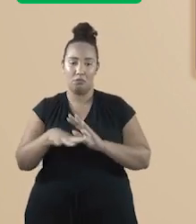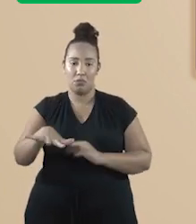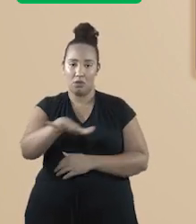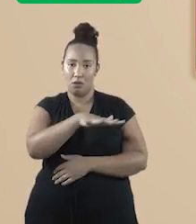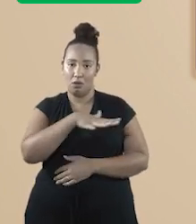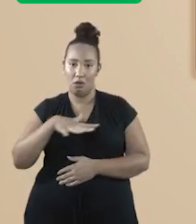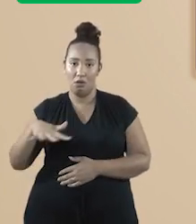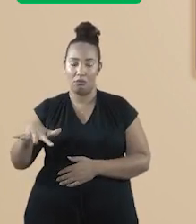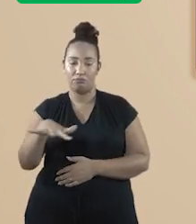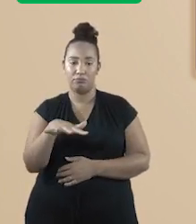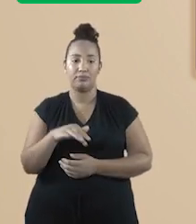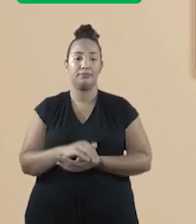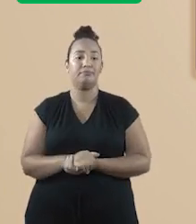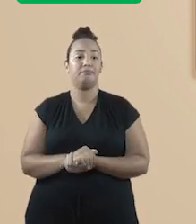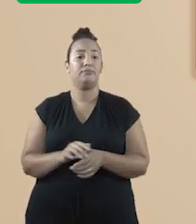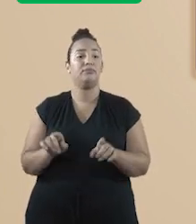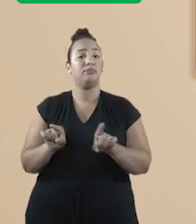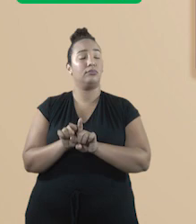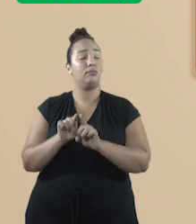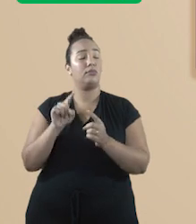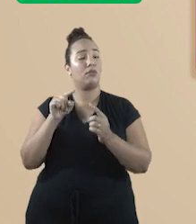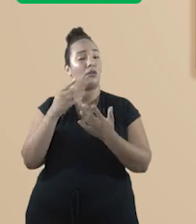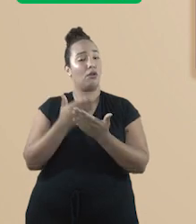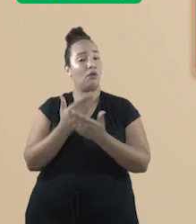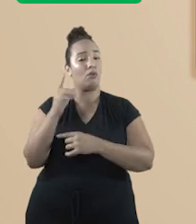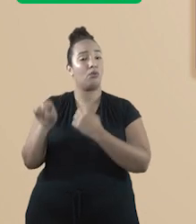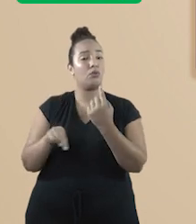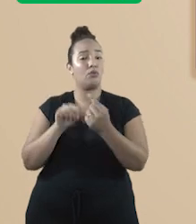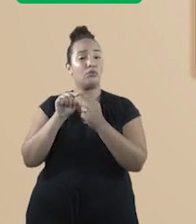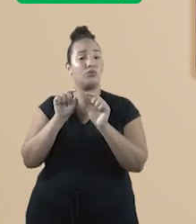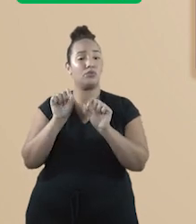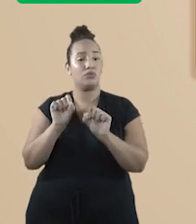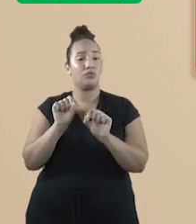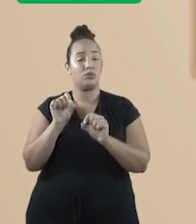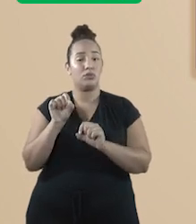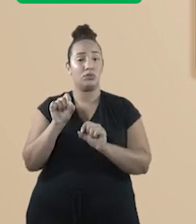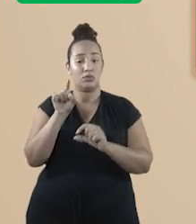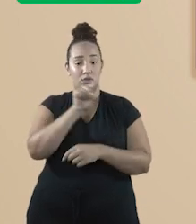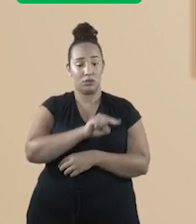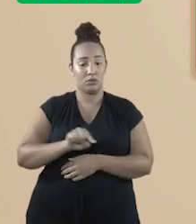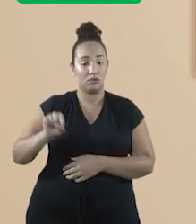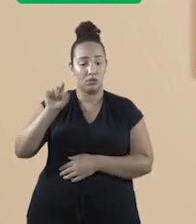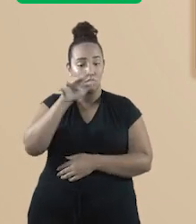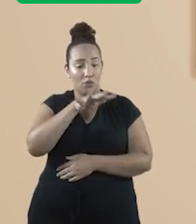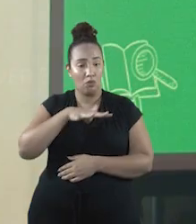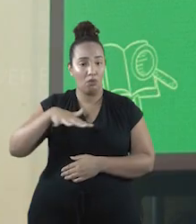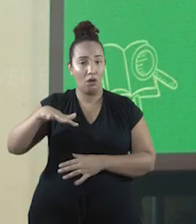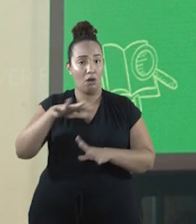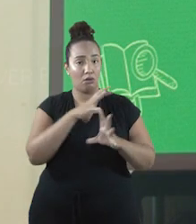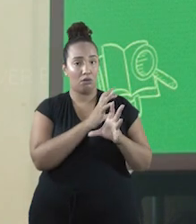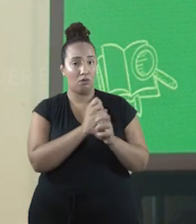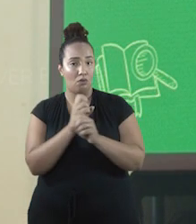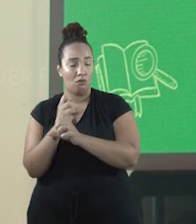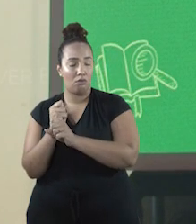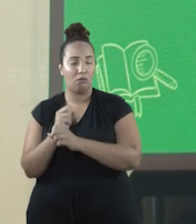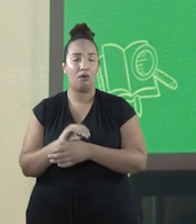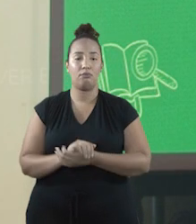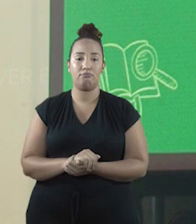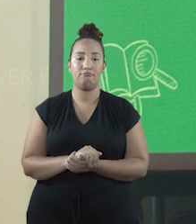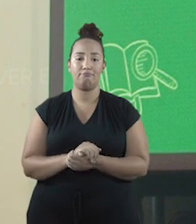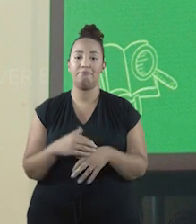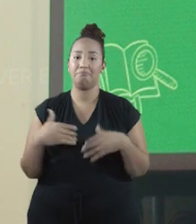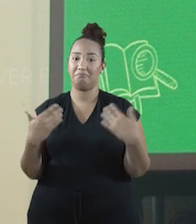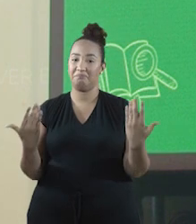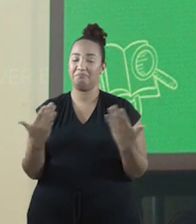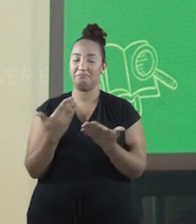E o objetivo dessa aula é calcular a área de círculos. Bom, agora